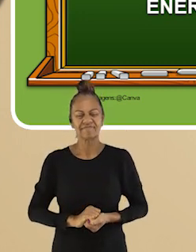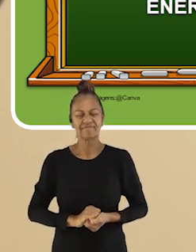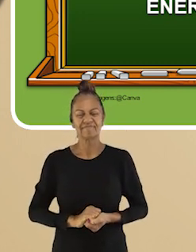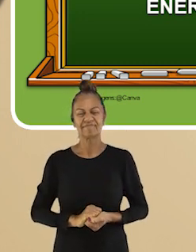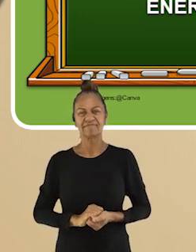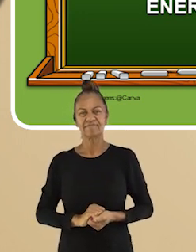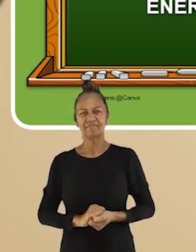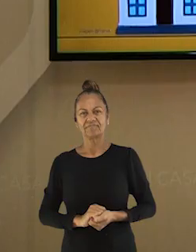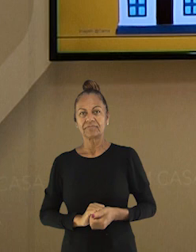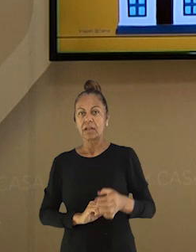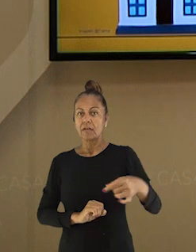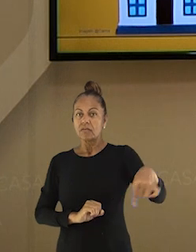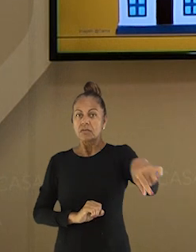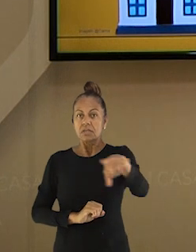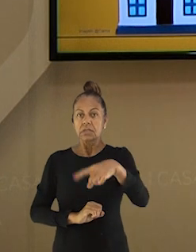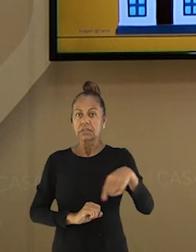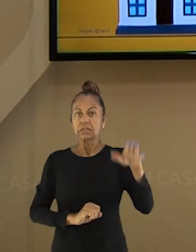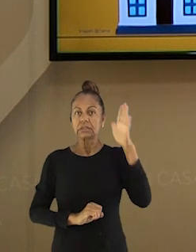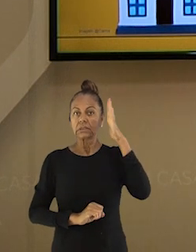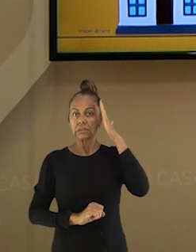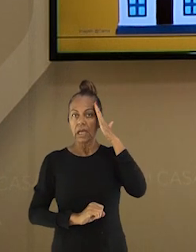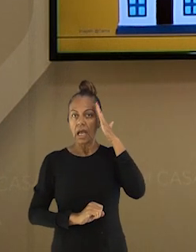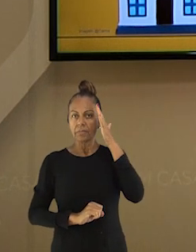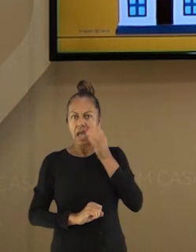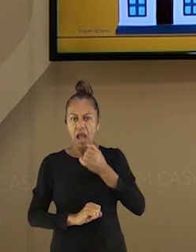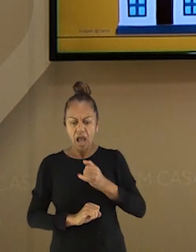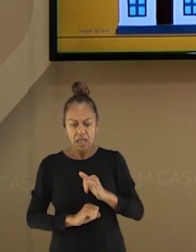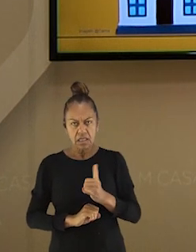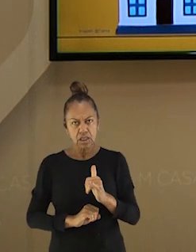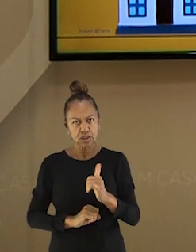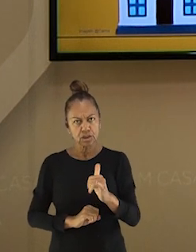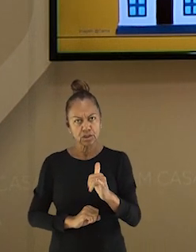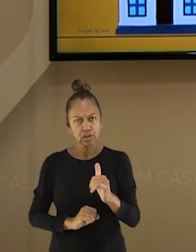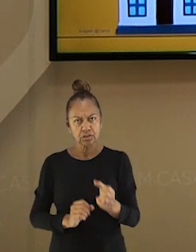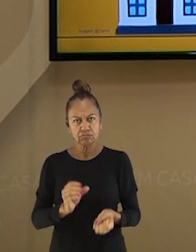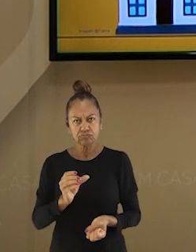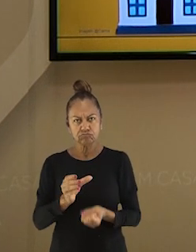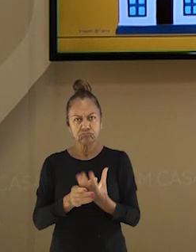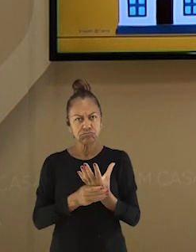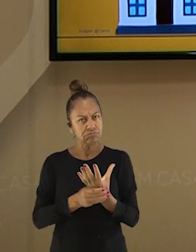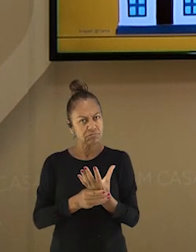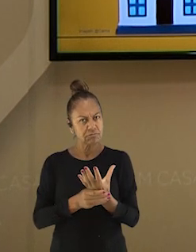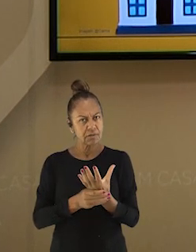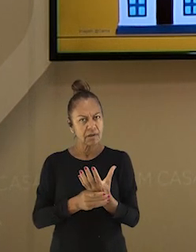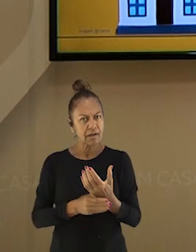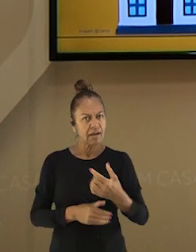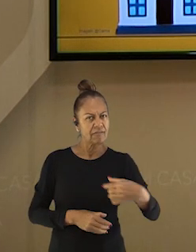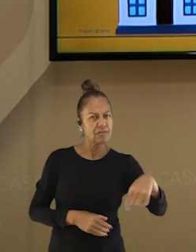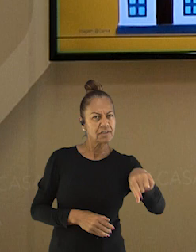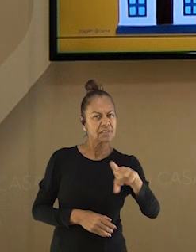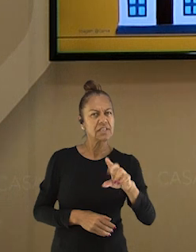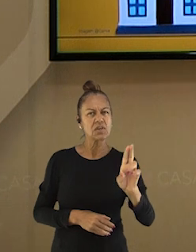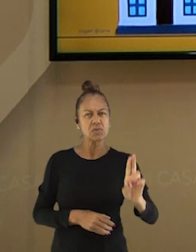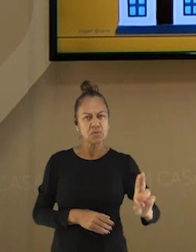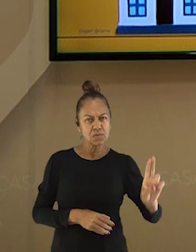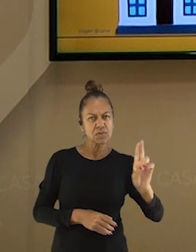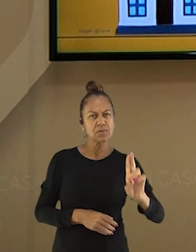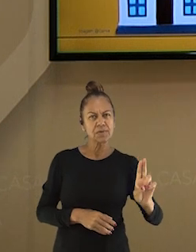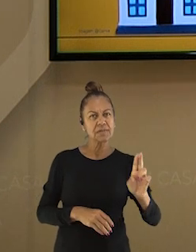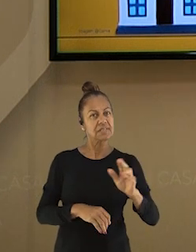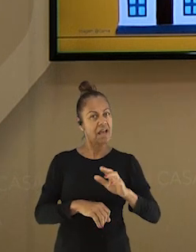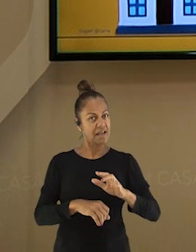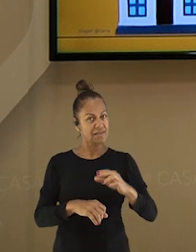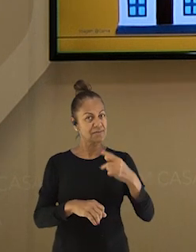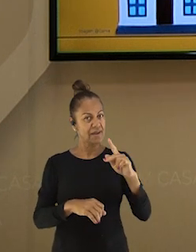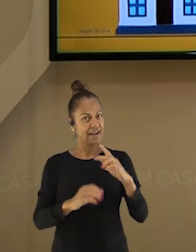garantida. Você sabe de onde vem a energia elétrica que é usada aí na sua casa? Bom,